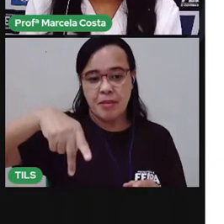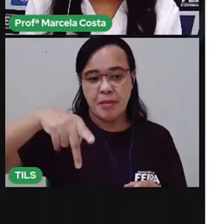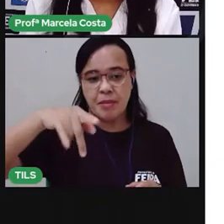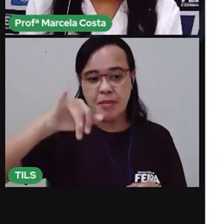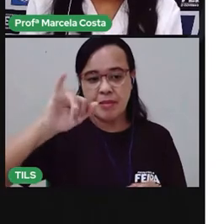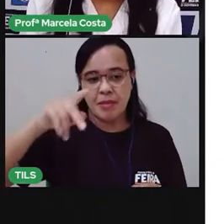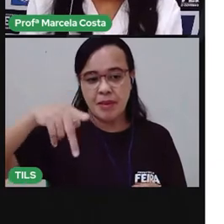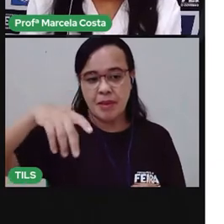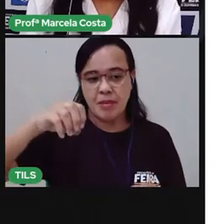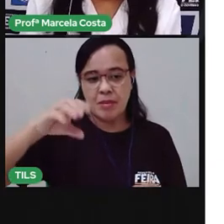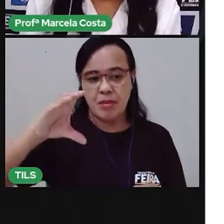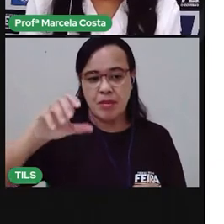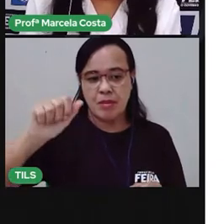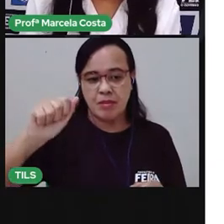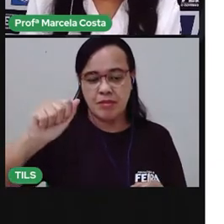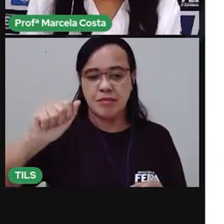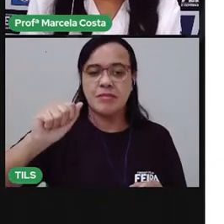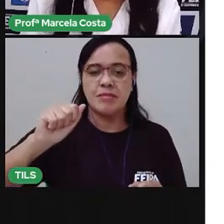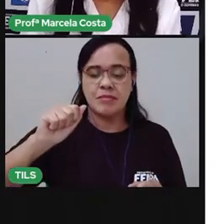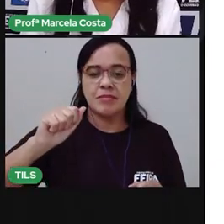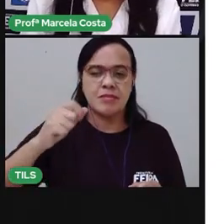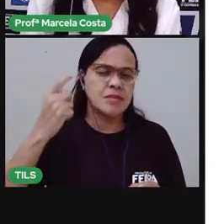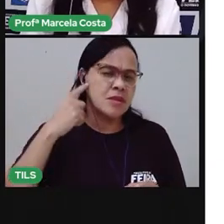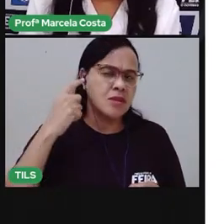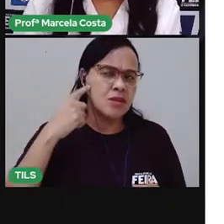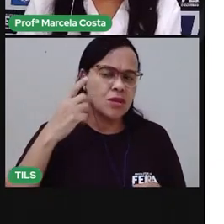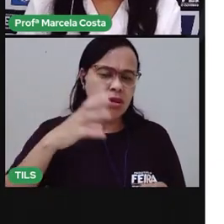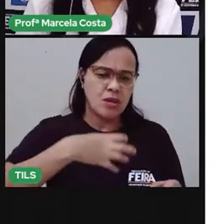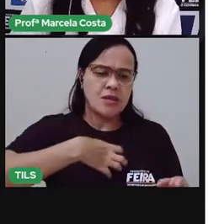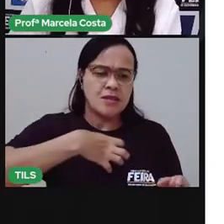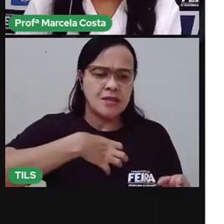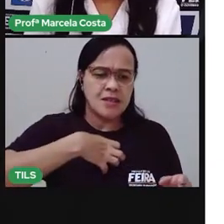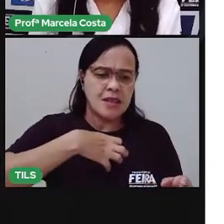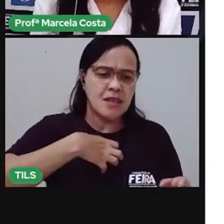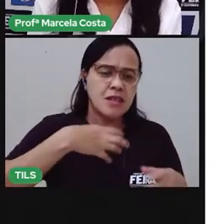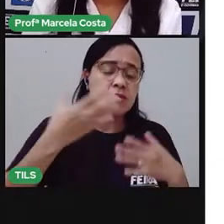Pipoca. Qual é o primeiro som que você tá ouvindo?